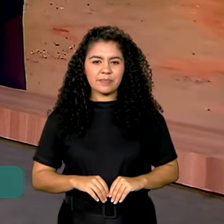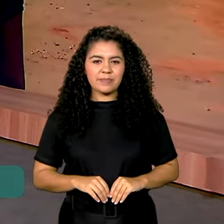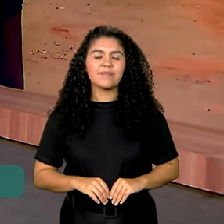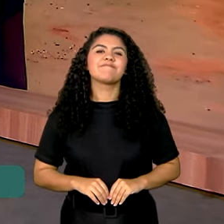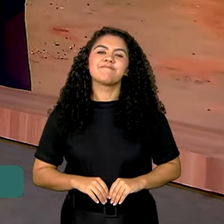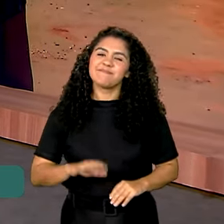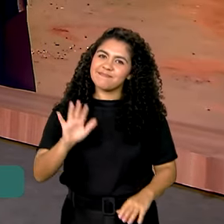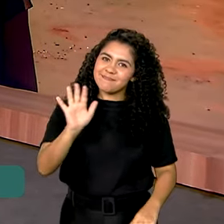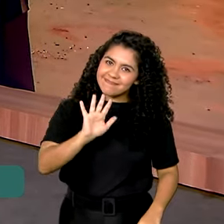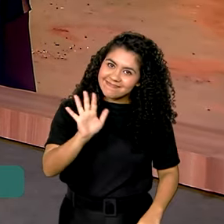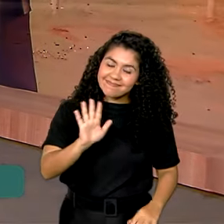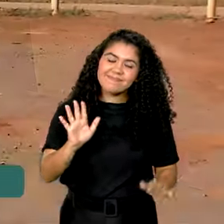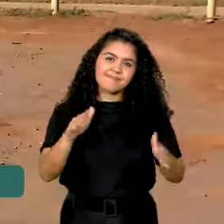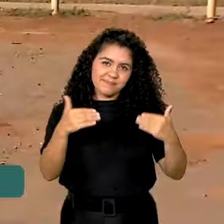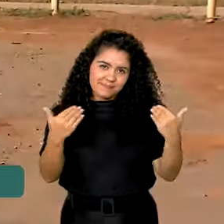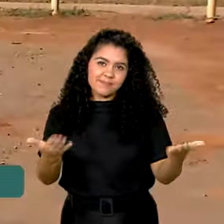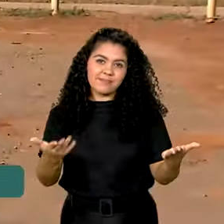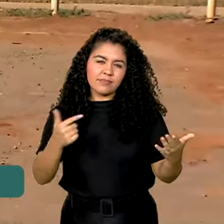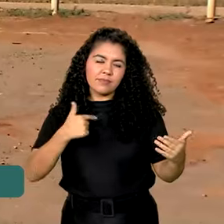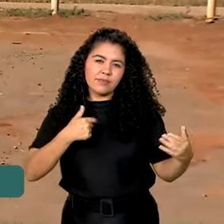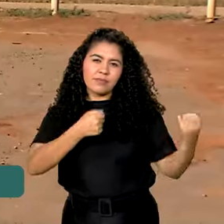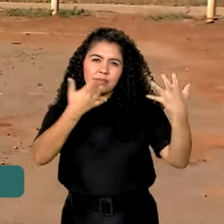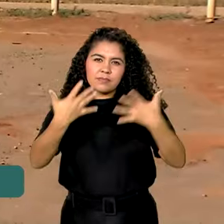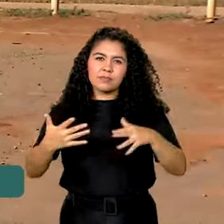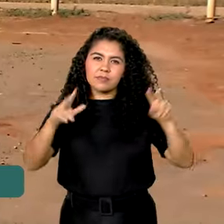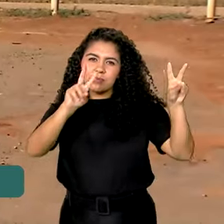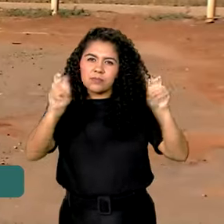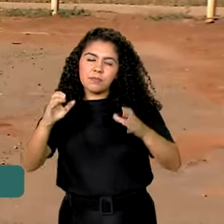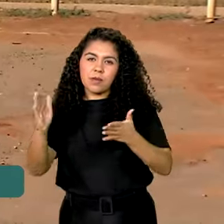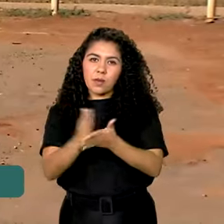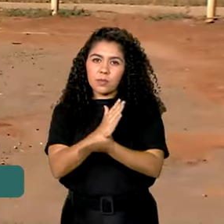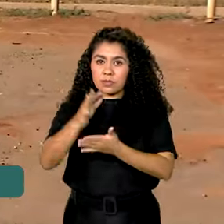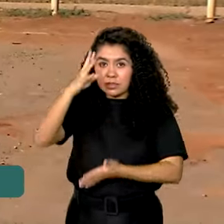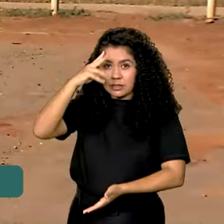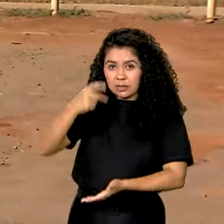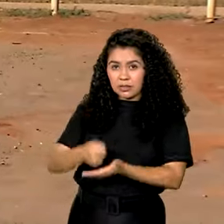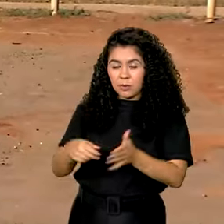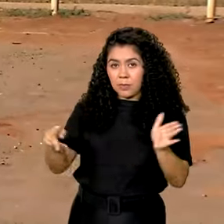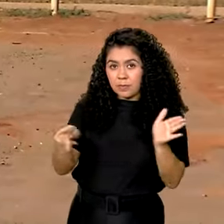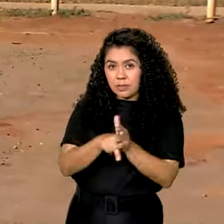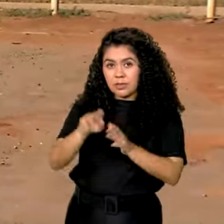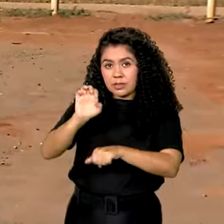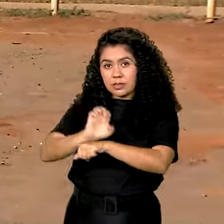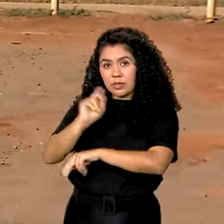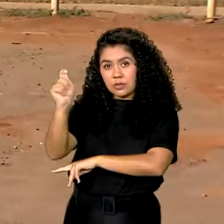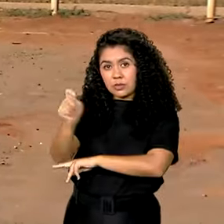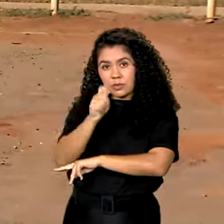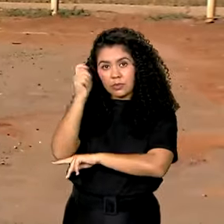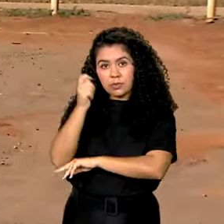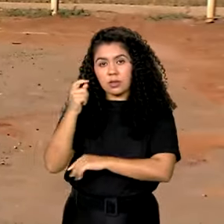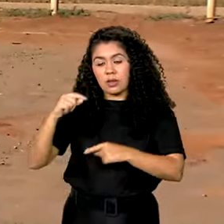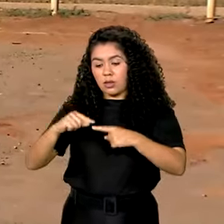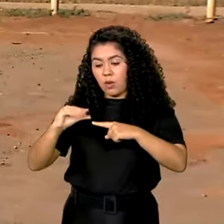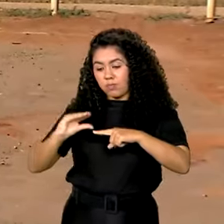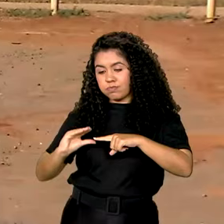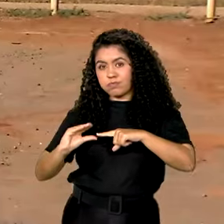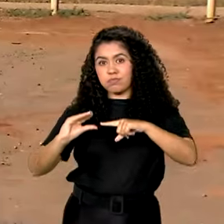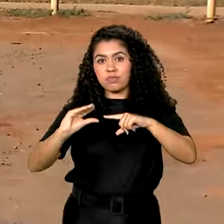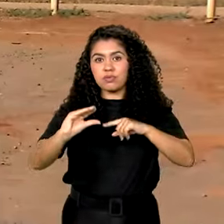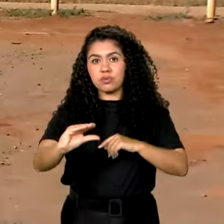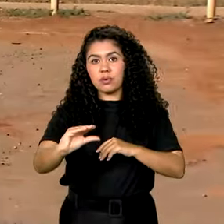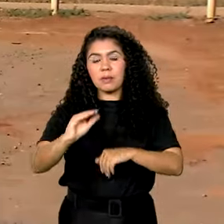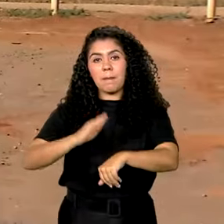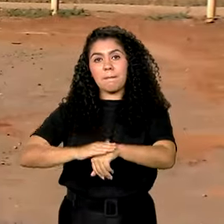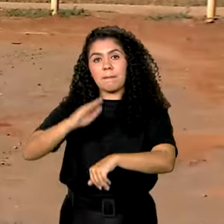Oi, Karine. Pois é, eu vou falar de algumas medidas lá para o Rio Grande do Sul. A primeira delas é um crédito extraordinário de mais de